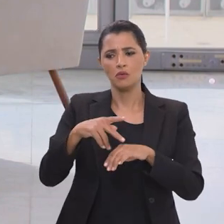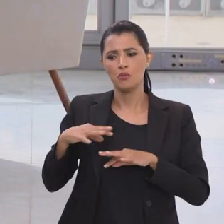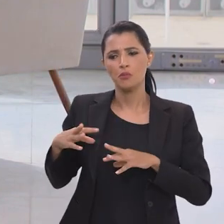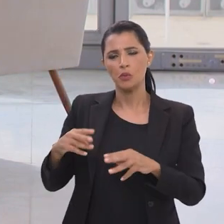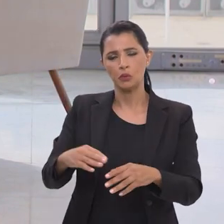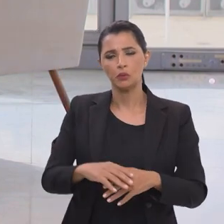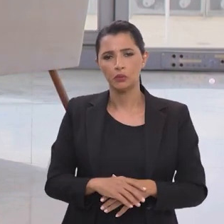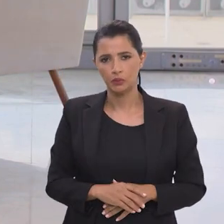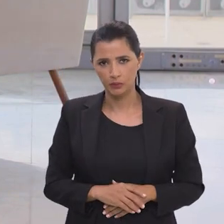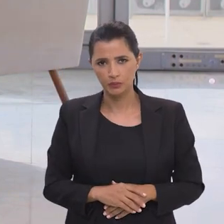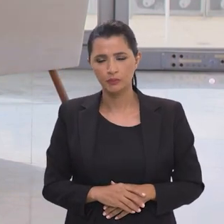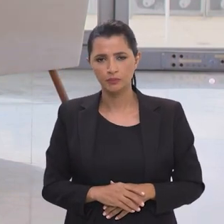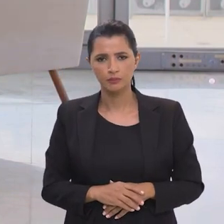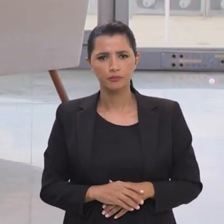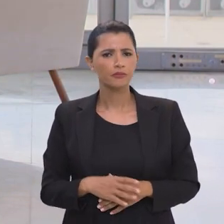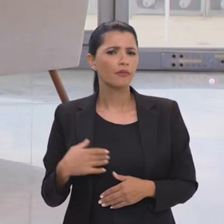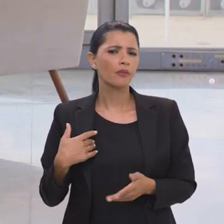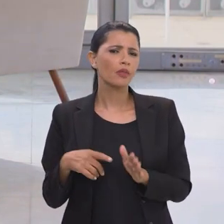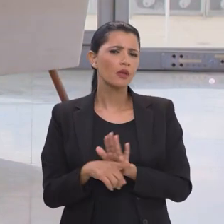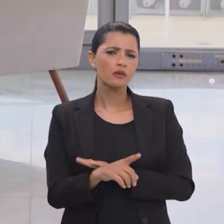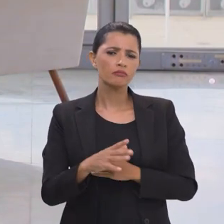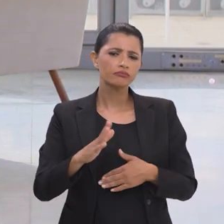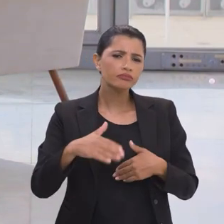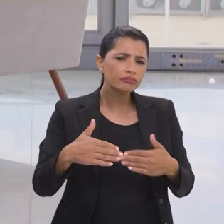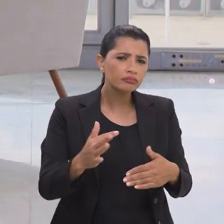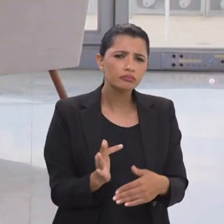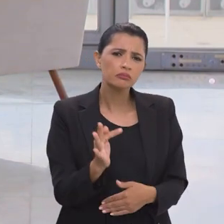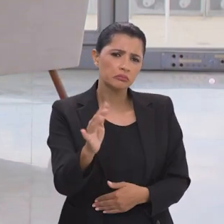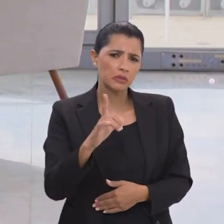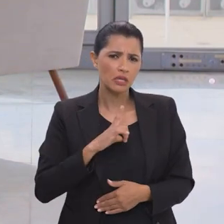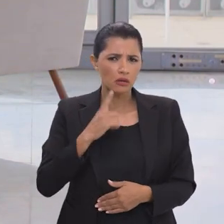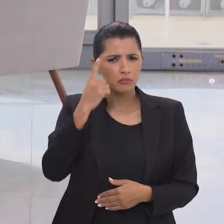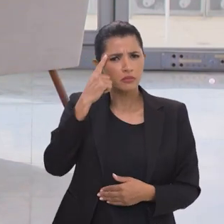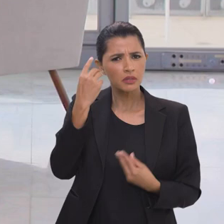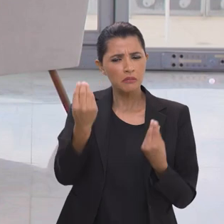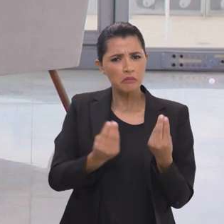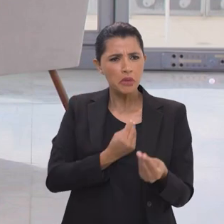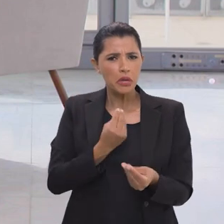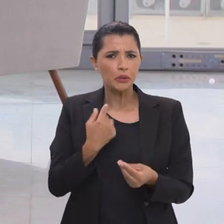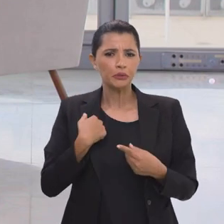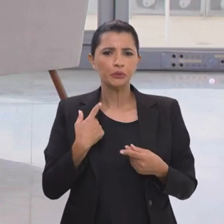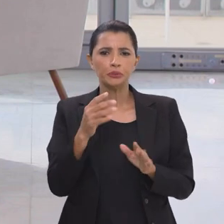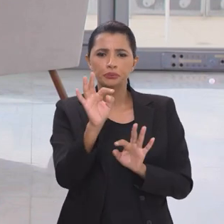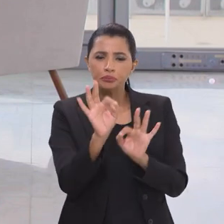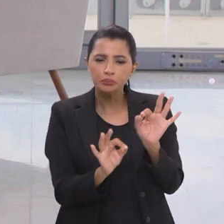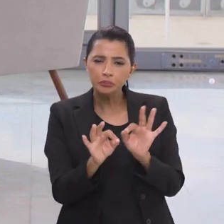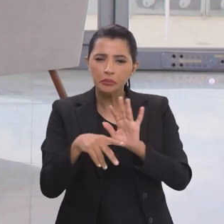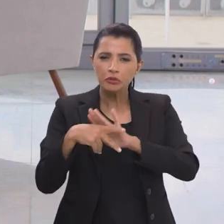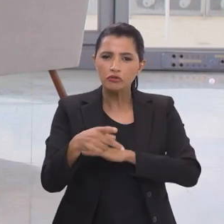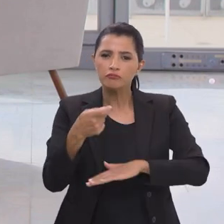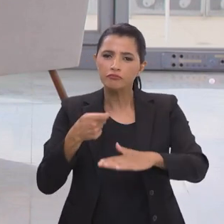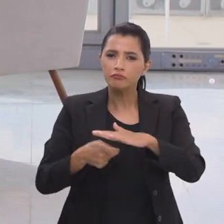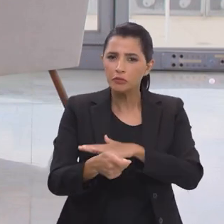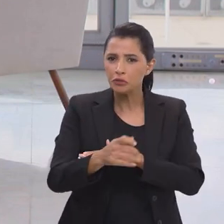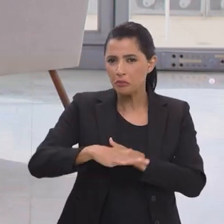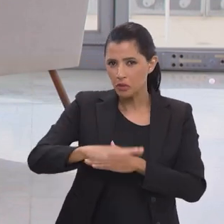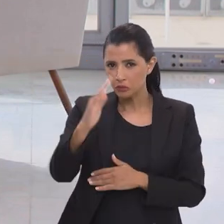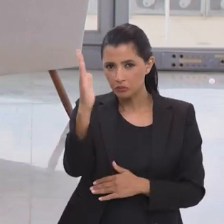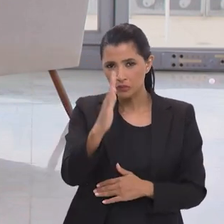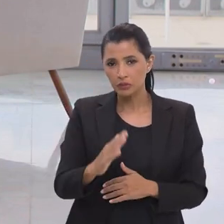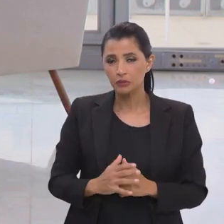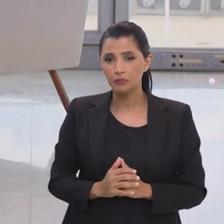muito bom para toda a população. E daqui para frente, ministro, existe uma ideia de se lançar um plano de investimentos